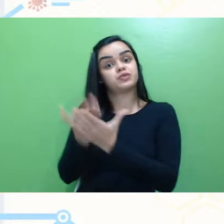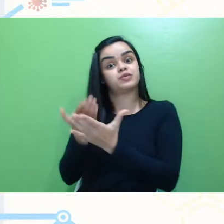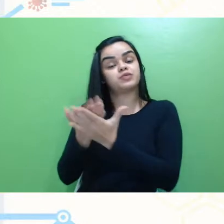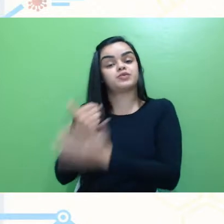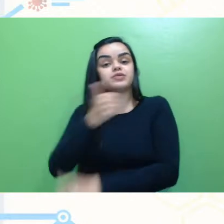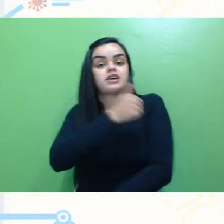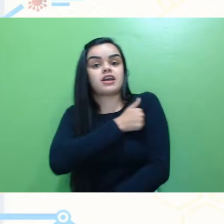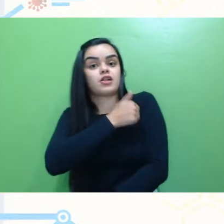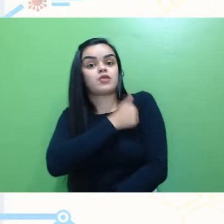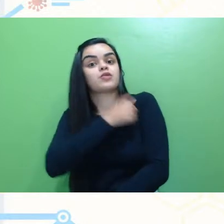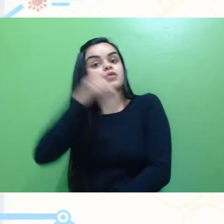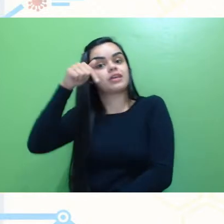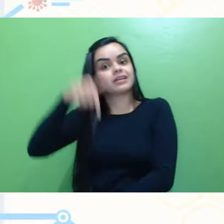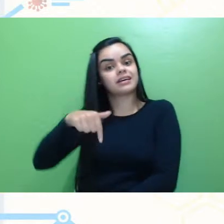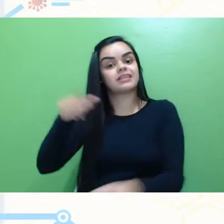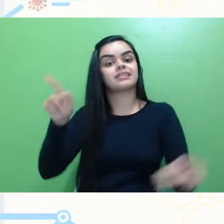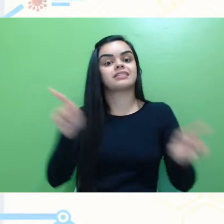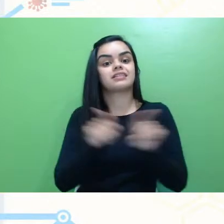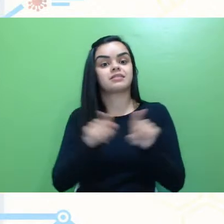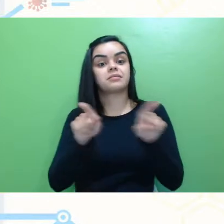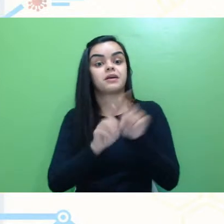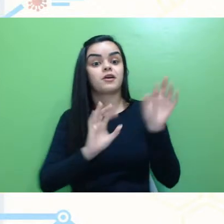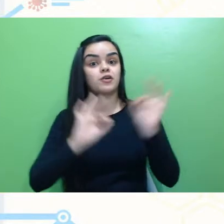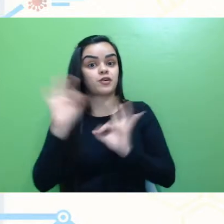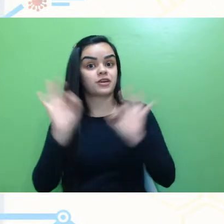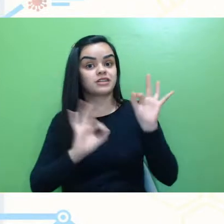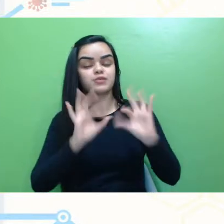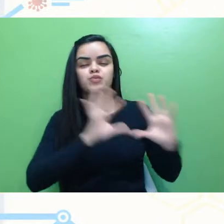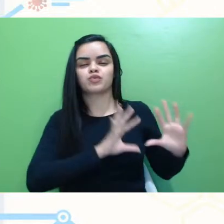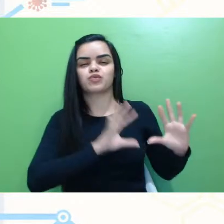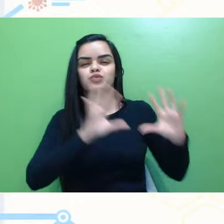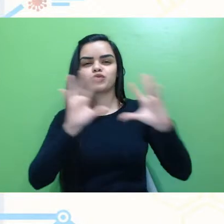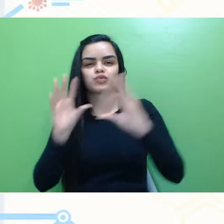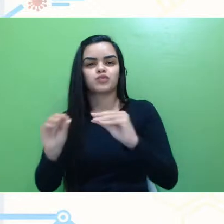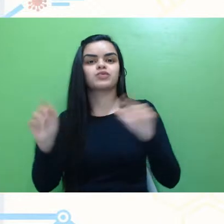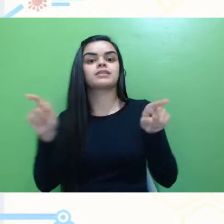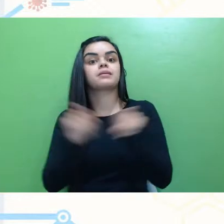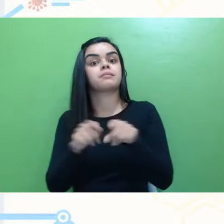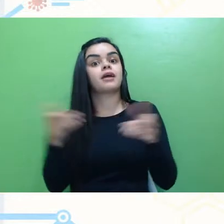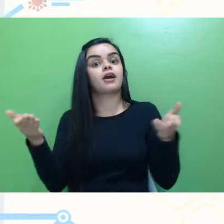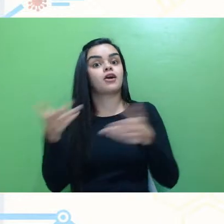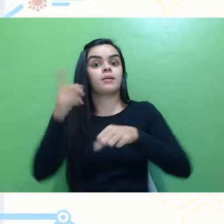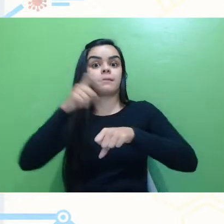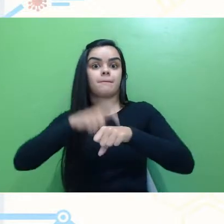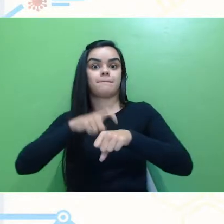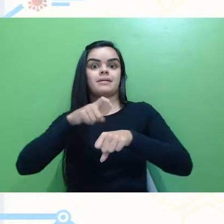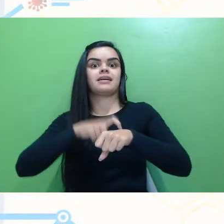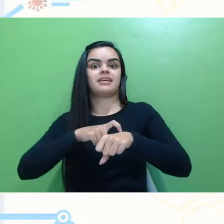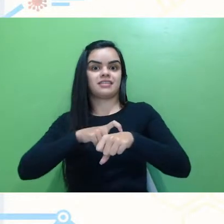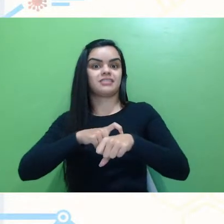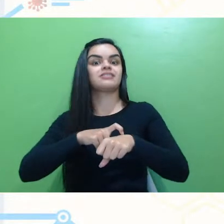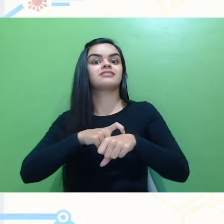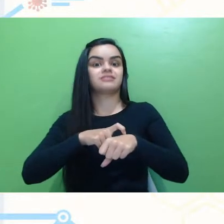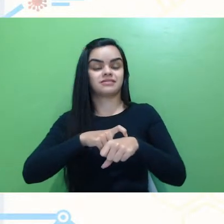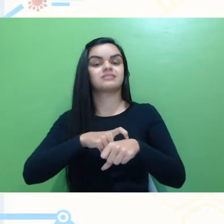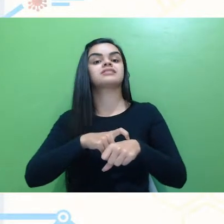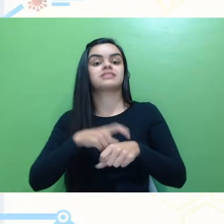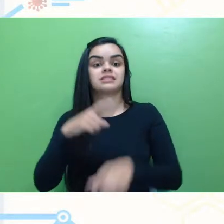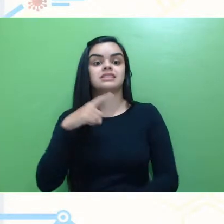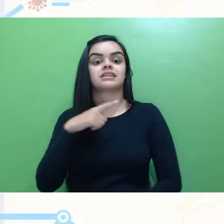nosso programa, que está organizando tudo isso, inclusive, esse momento aqui, e que estão